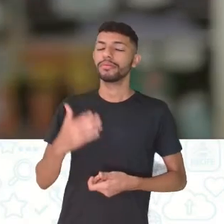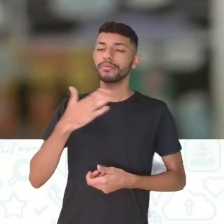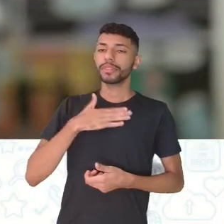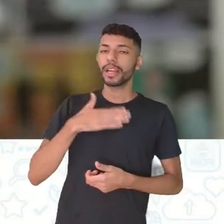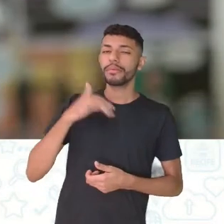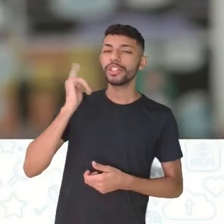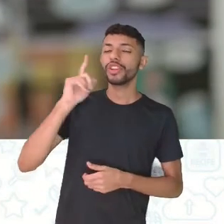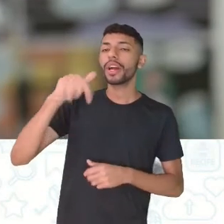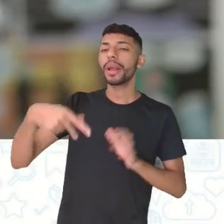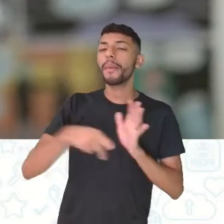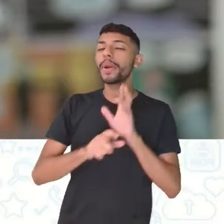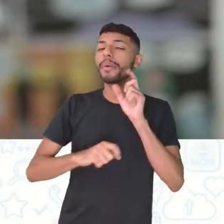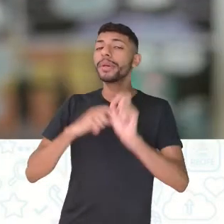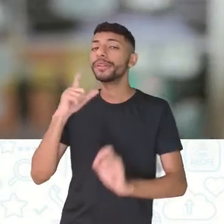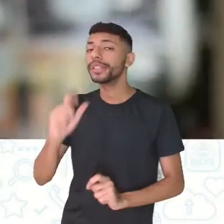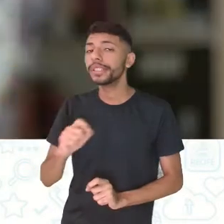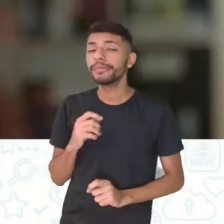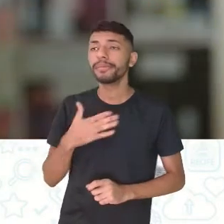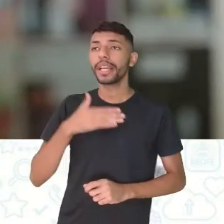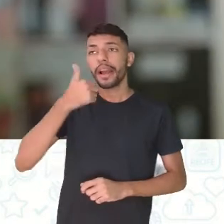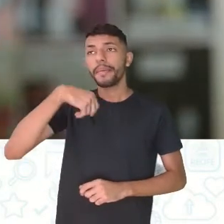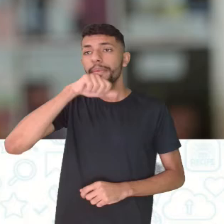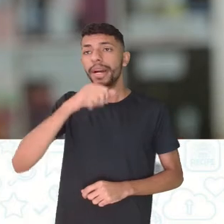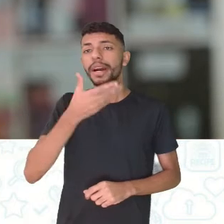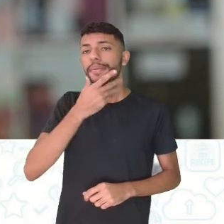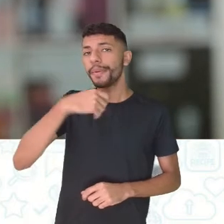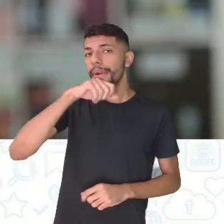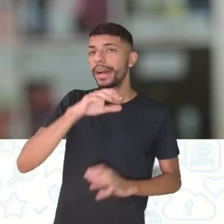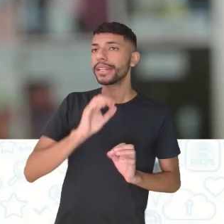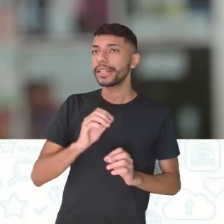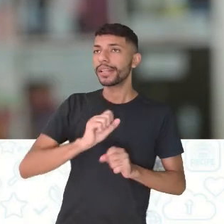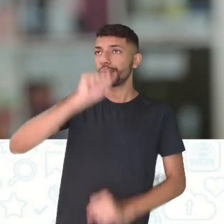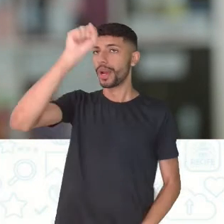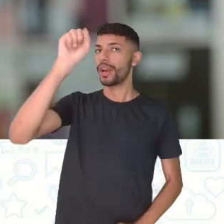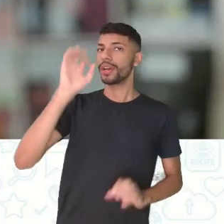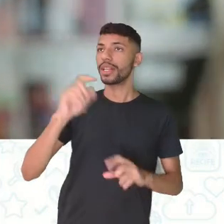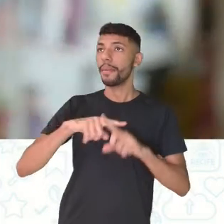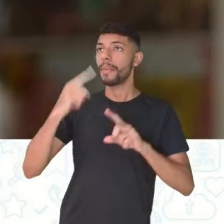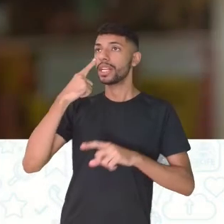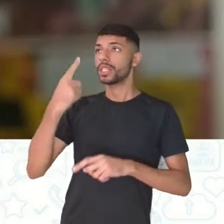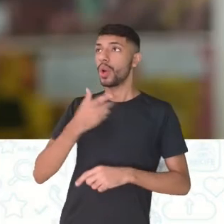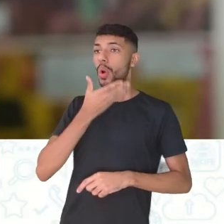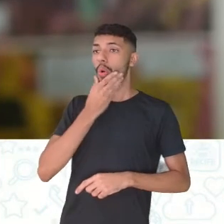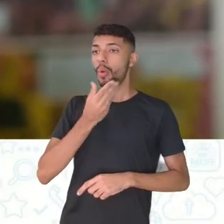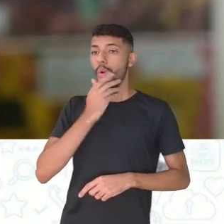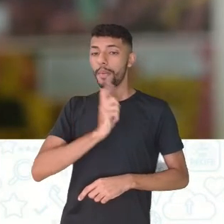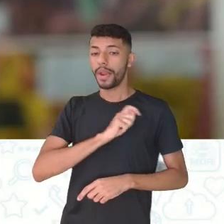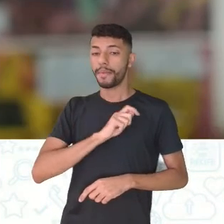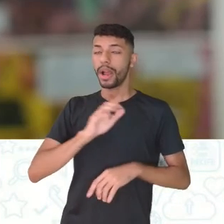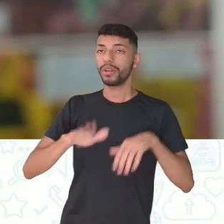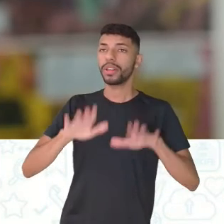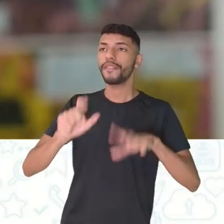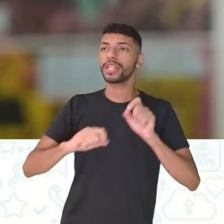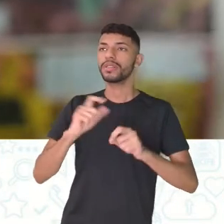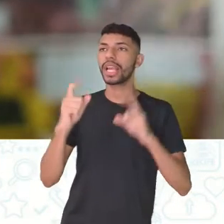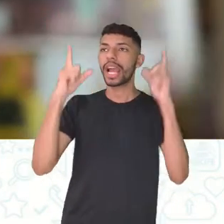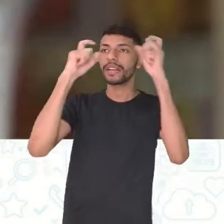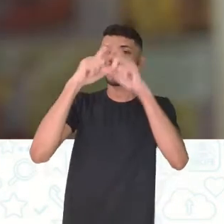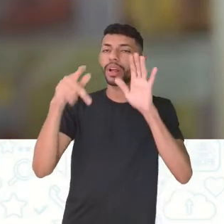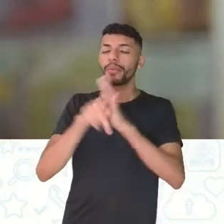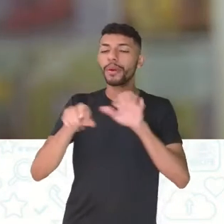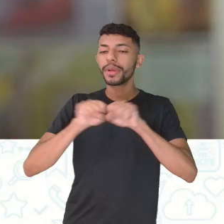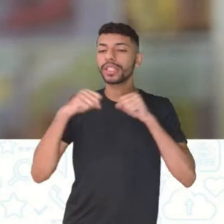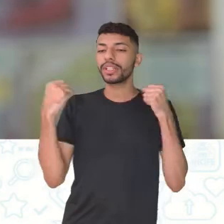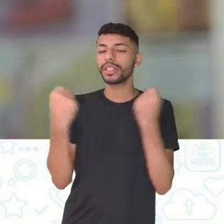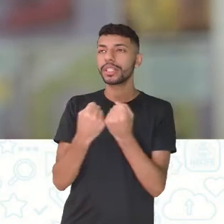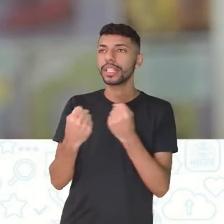mãe, de repente, meu pai também. E o vilão da minha história, de repente, foram as dificuldades que a sociedade acabou